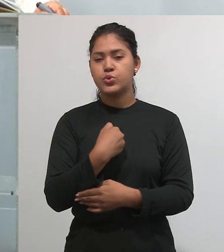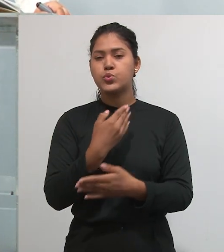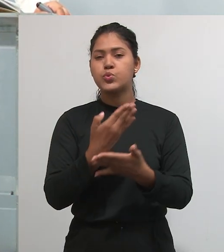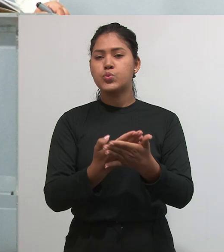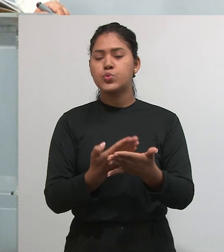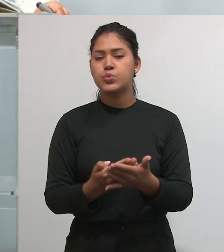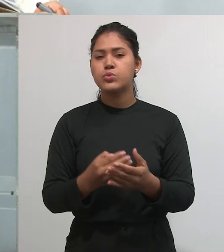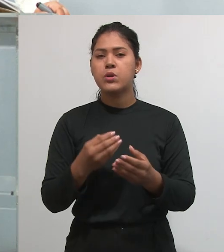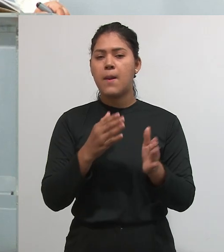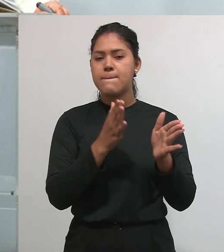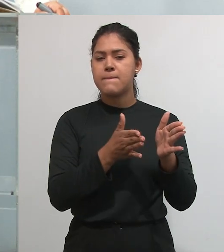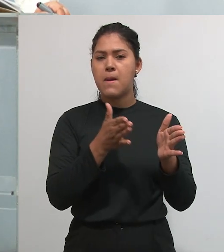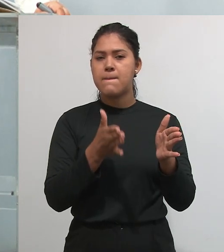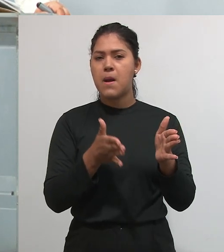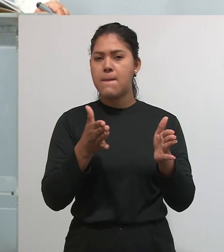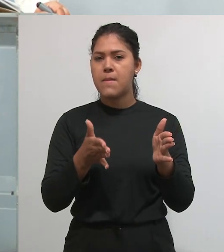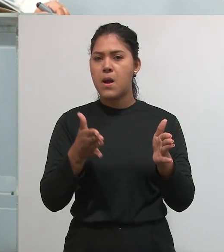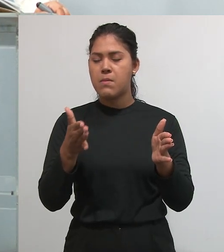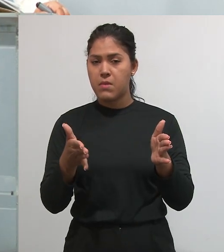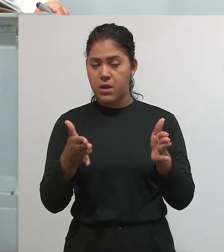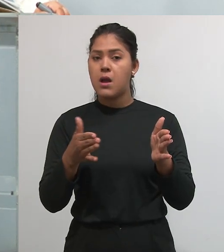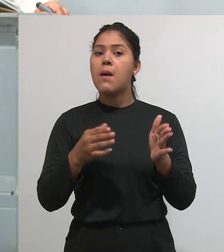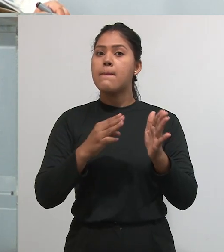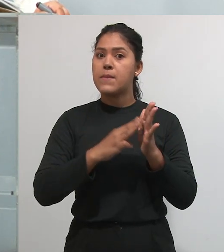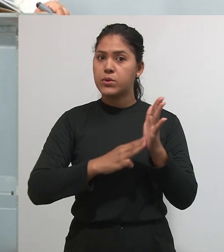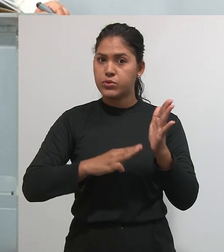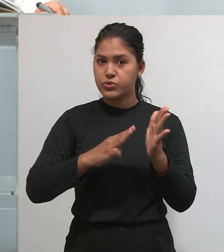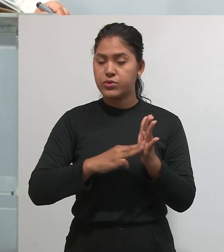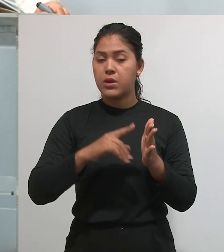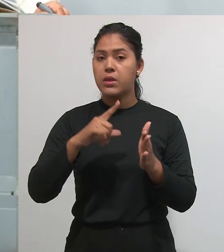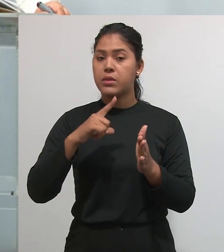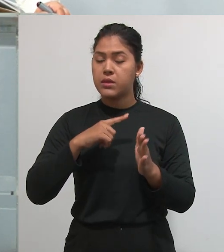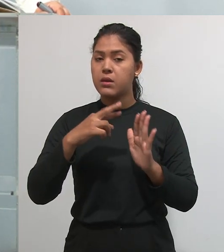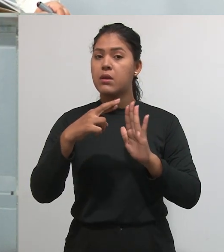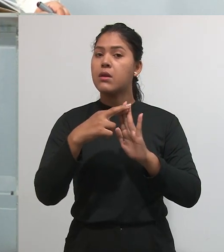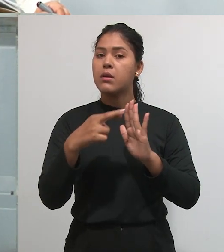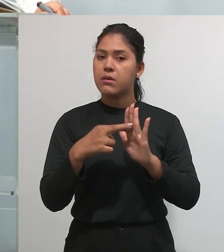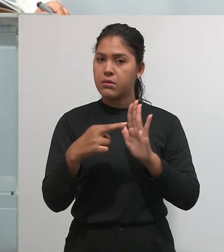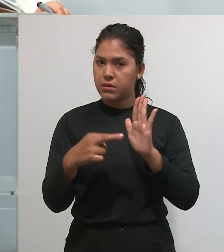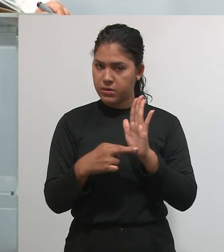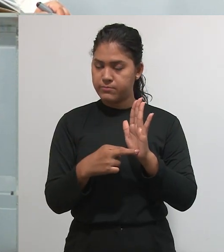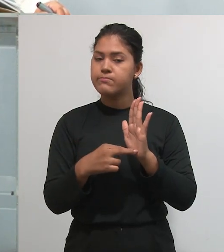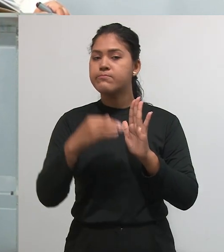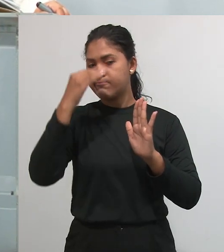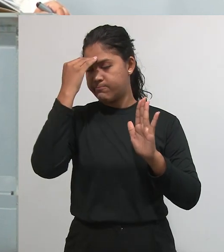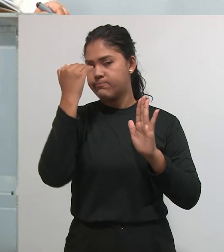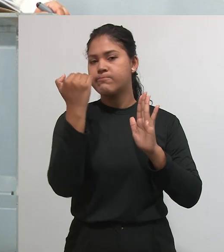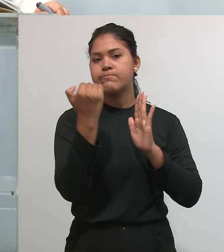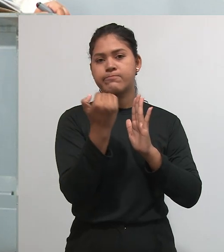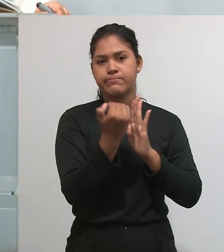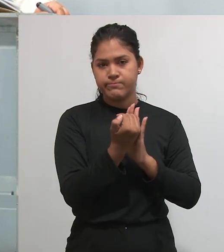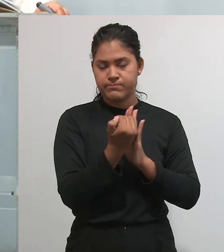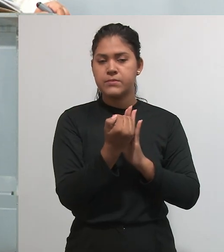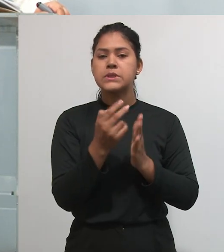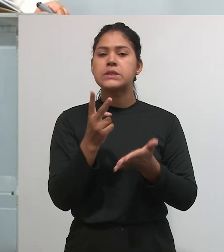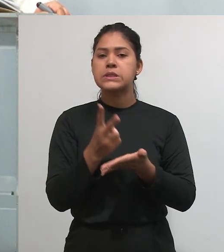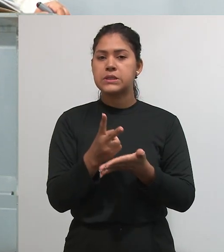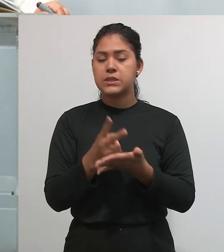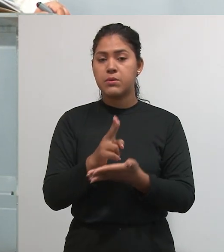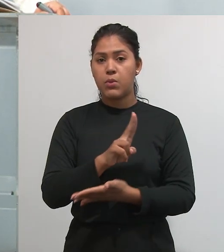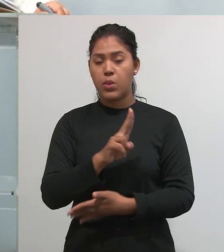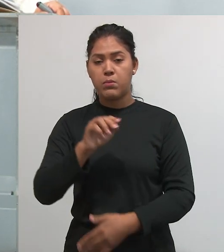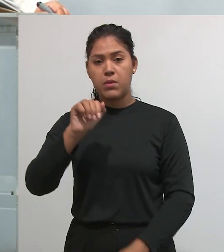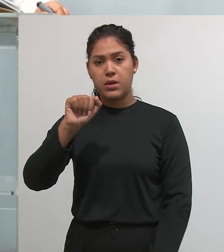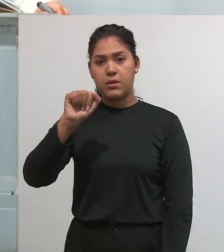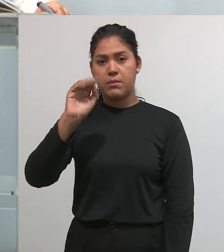desses nossos modalidades de trabalho científico, eles existem normas para serem inscritos. Essas normas são constantes da ABNT.